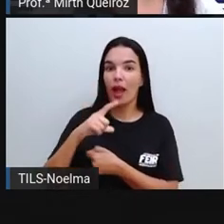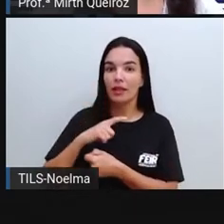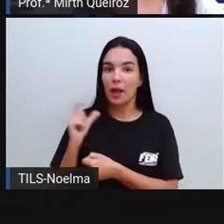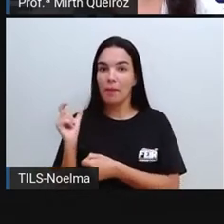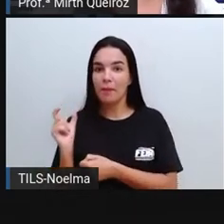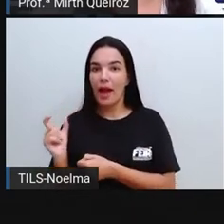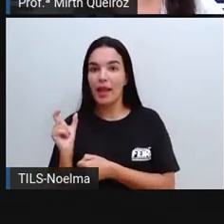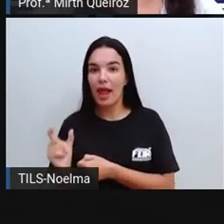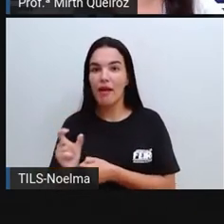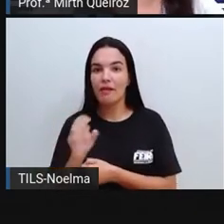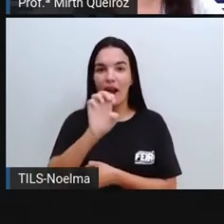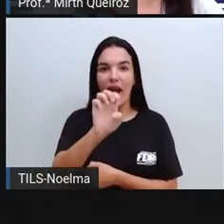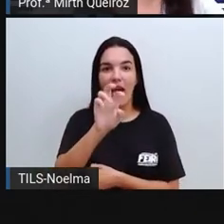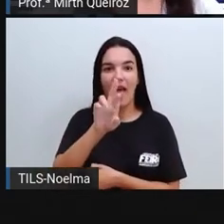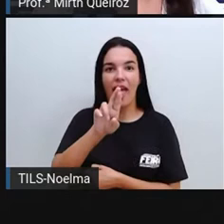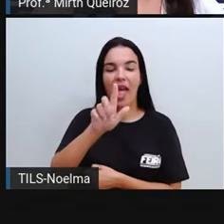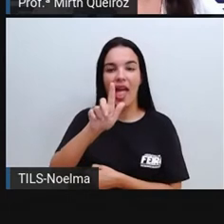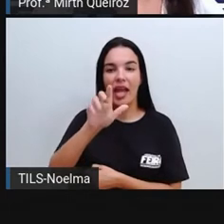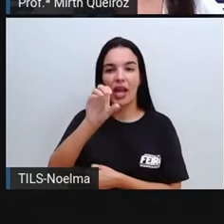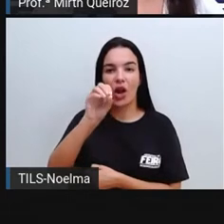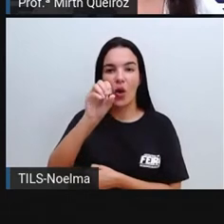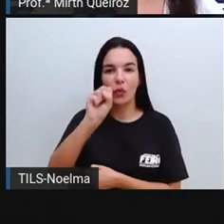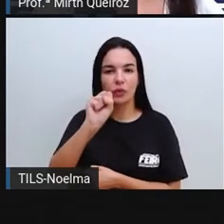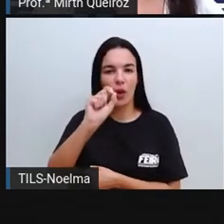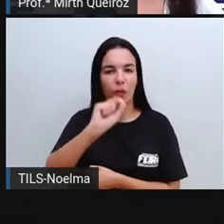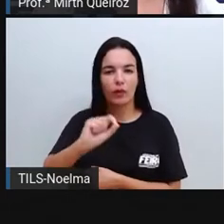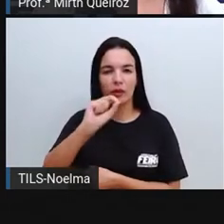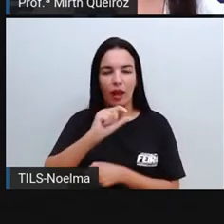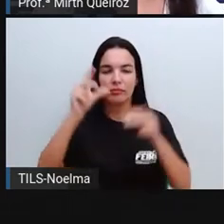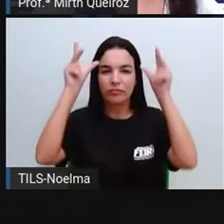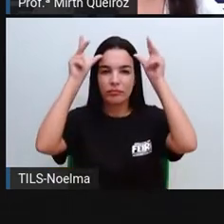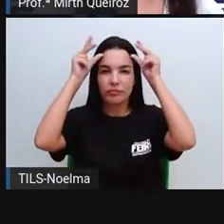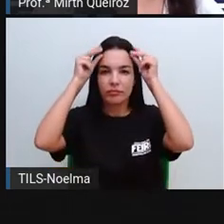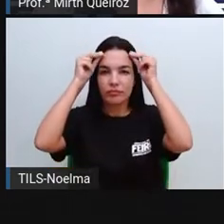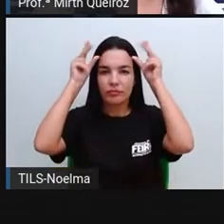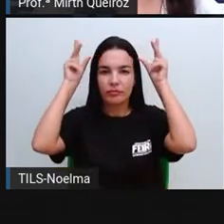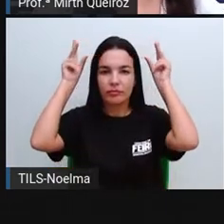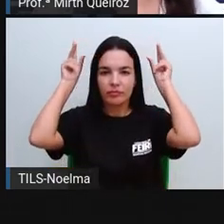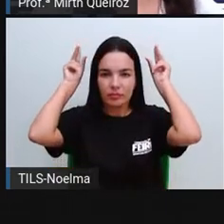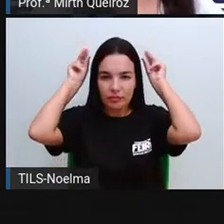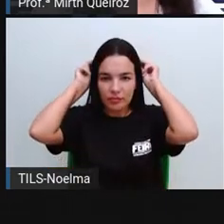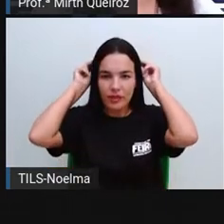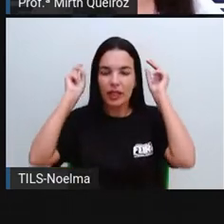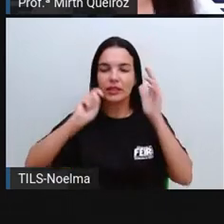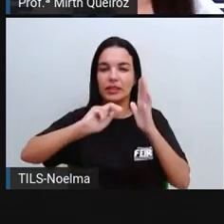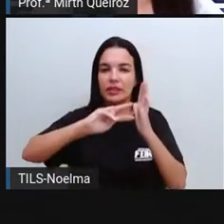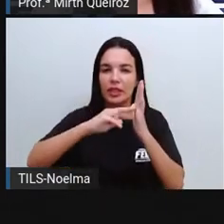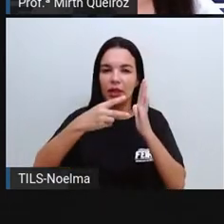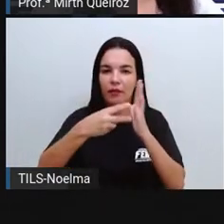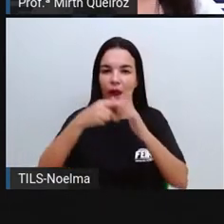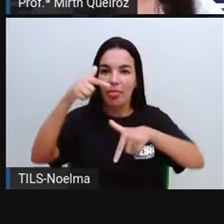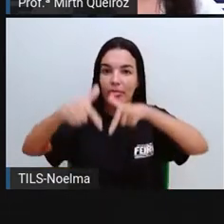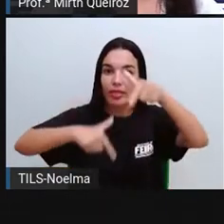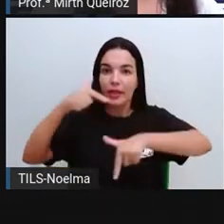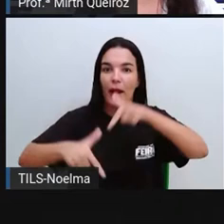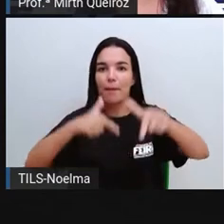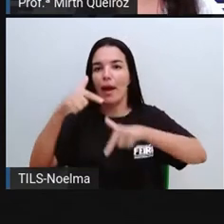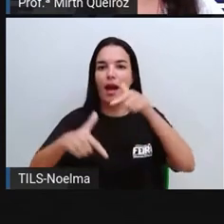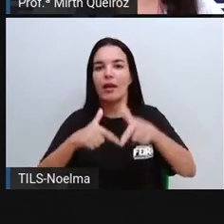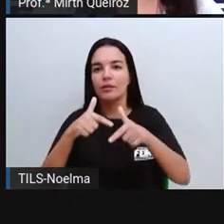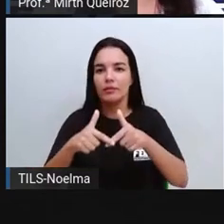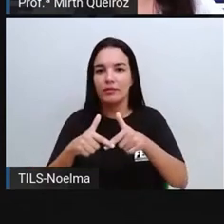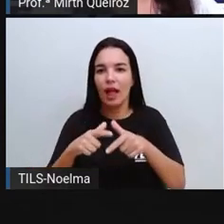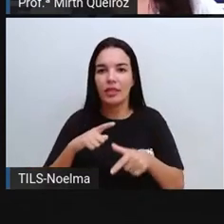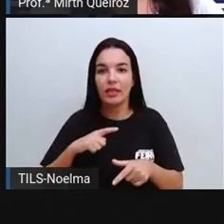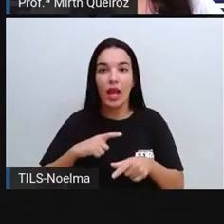grego significa trabalho. Energia pode ser definida como a capacidade de produzir trabalho ou de se